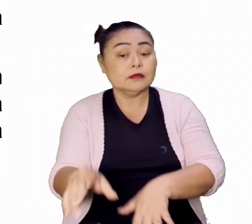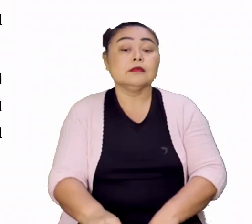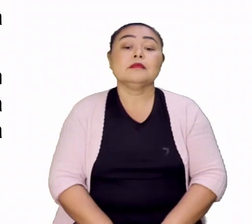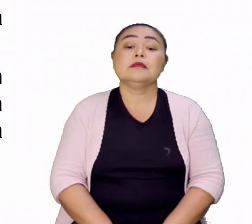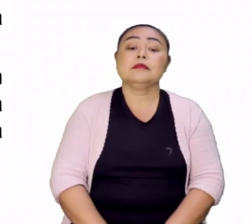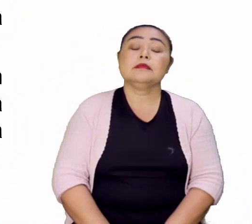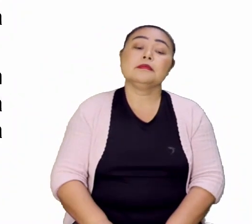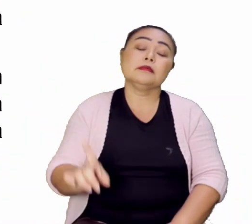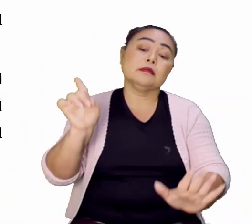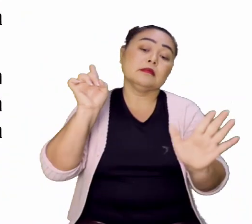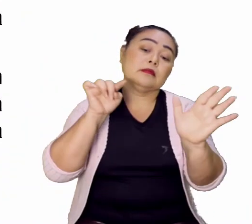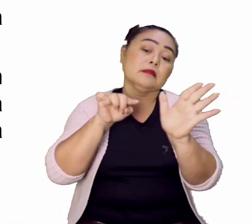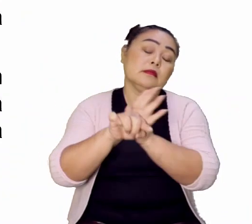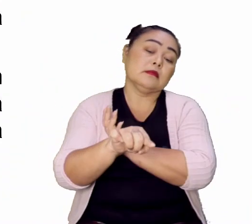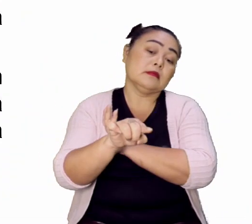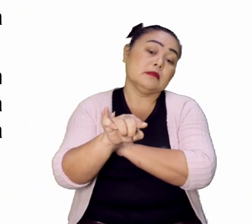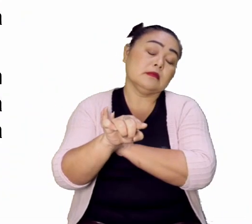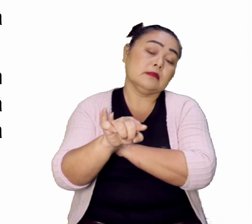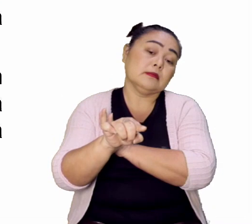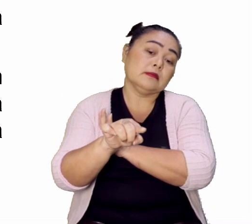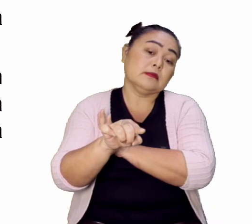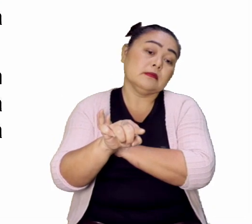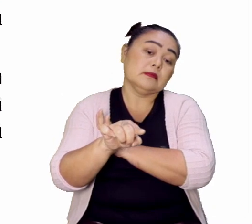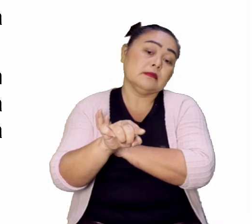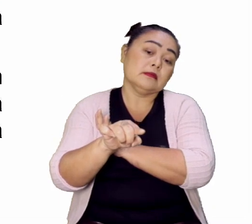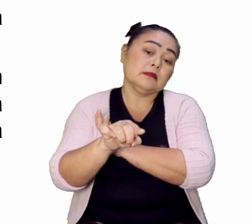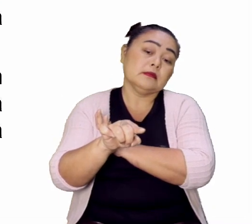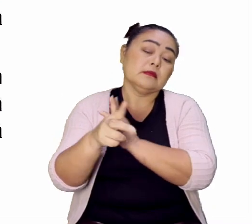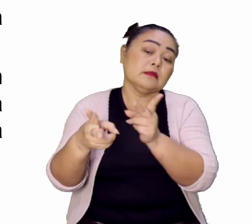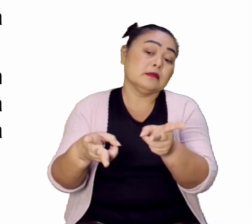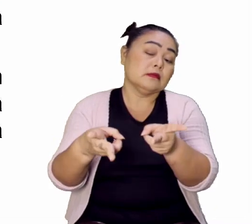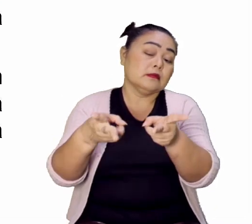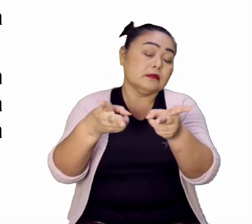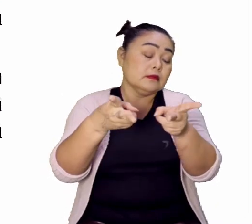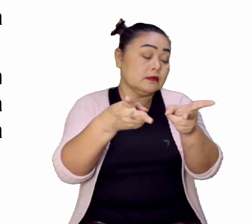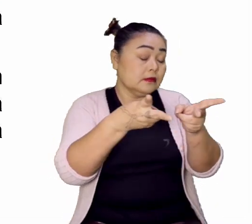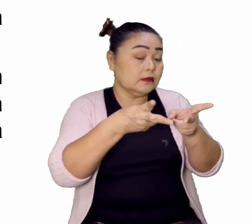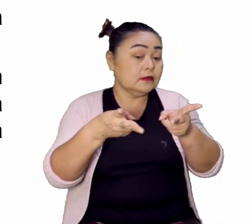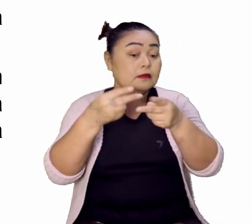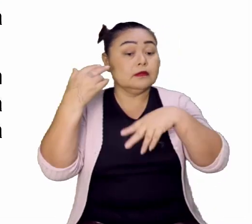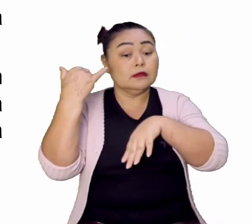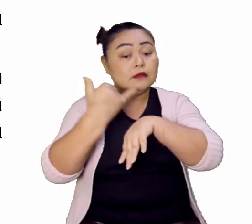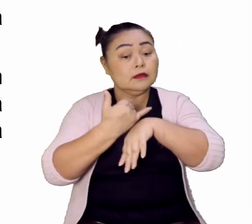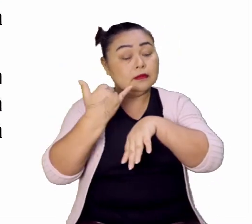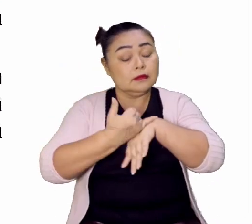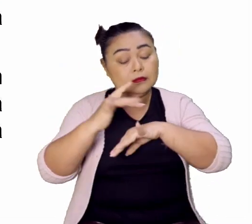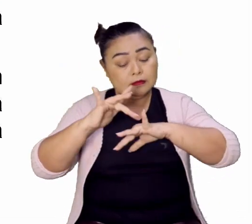Questão. A exploração dos metais